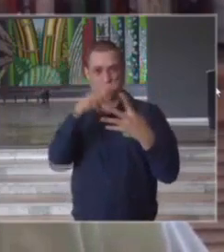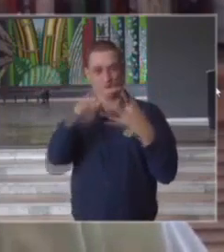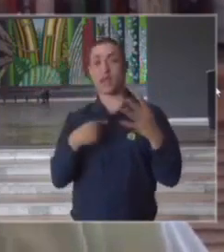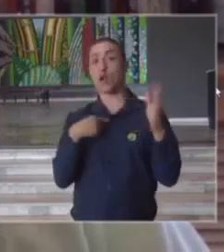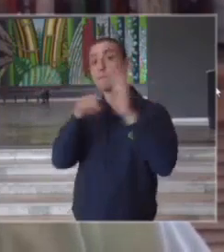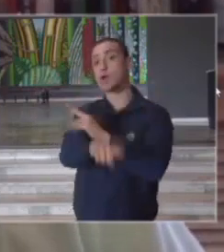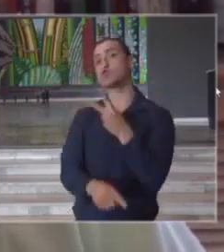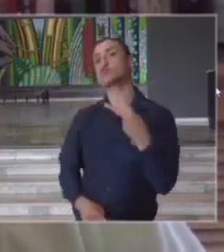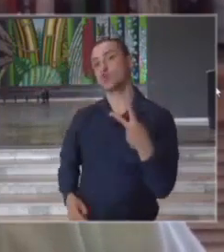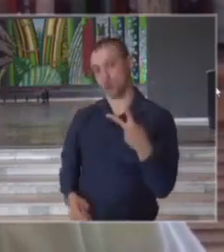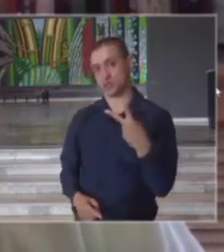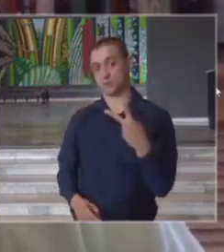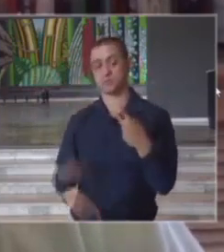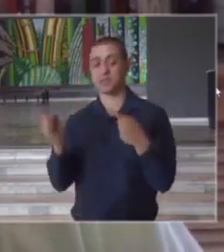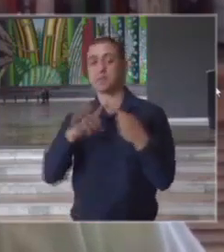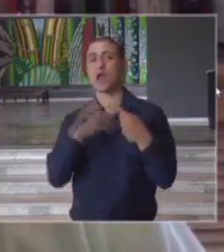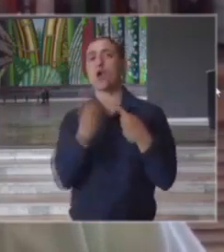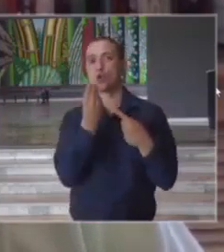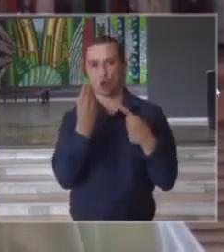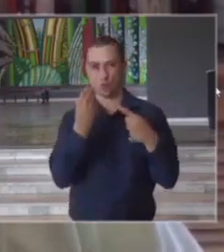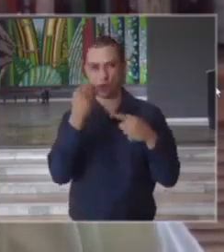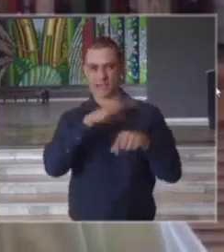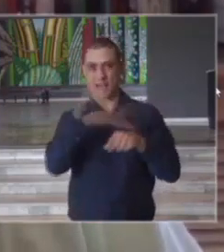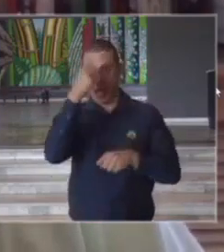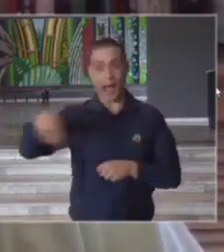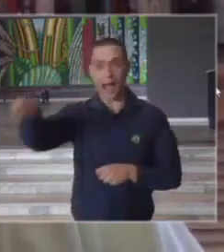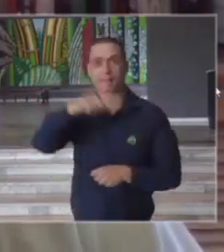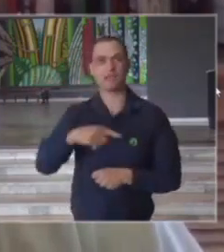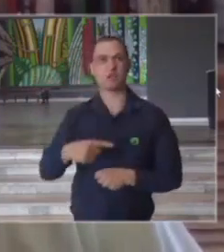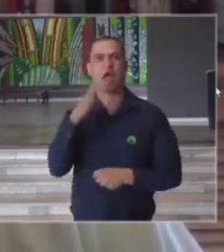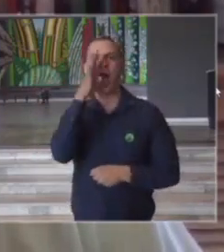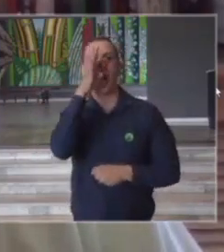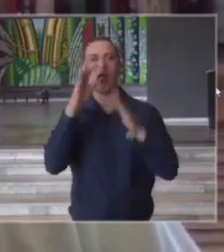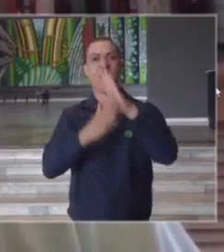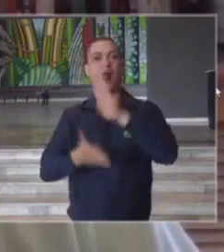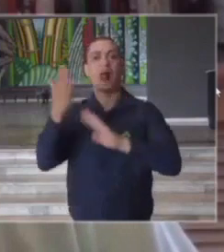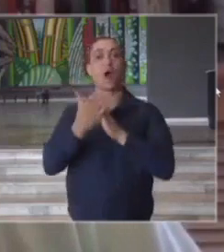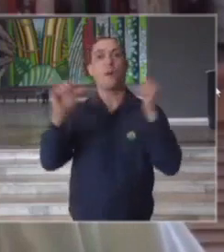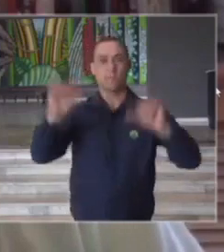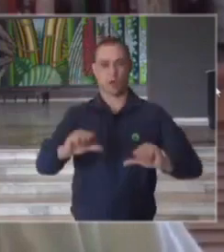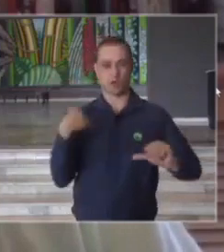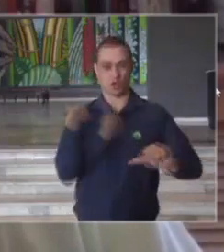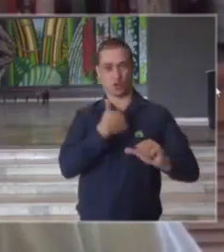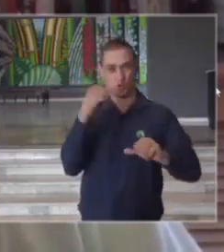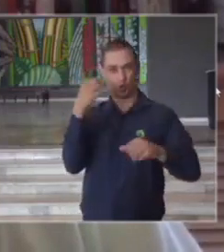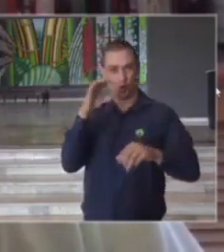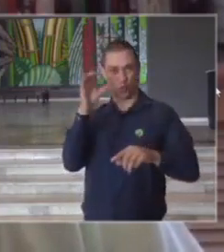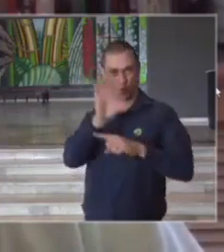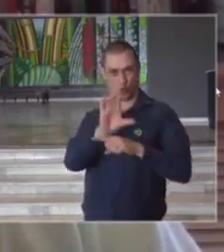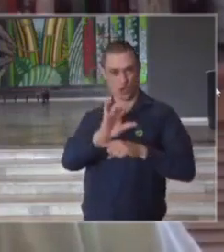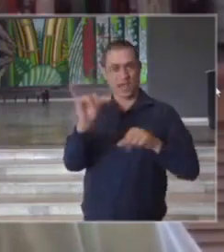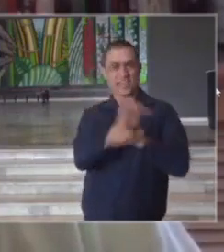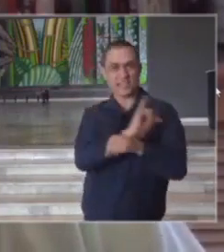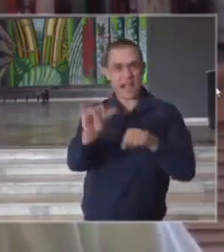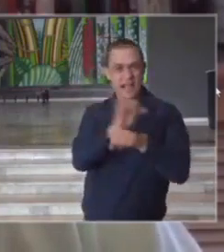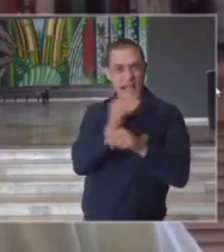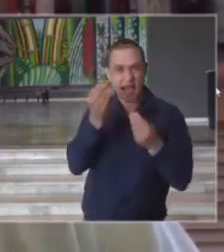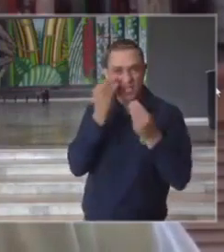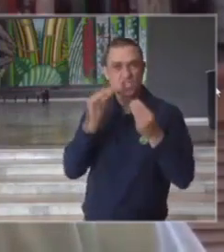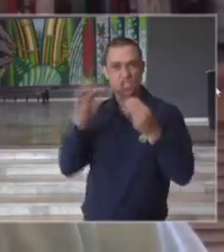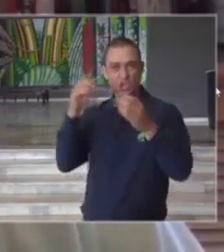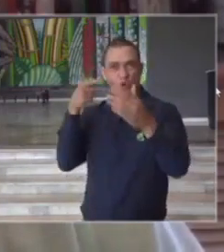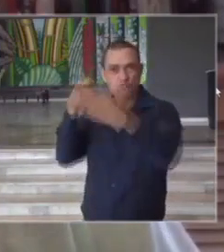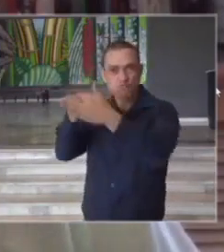governador como essas medidas de rebeldia prejudicam a estratégia do estado em conter a covid-19 no